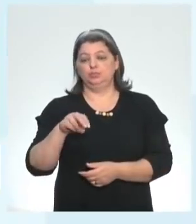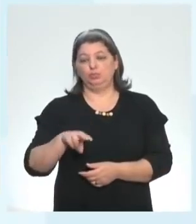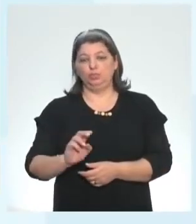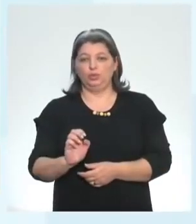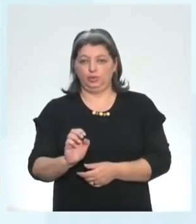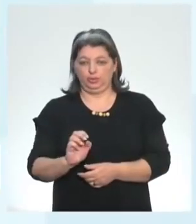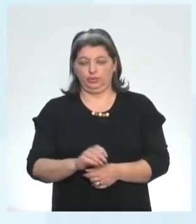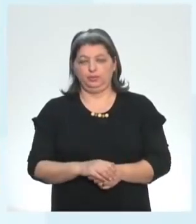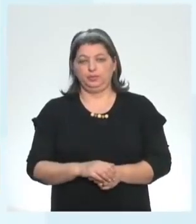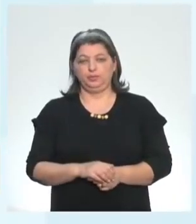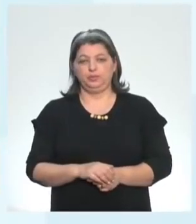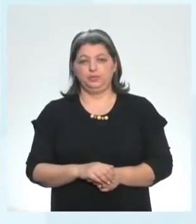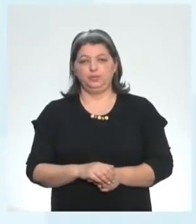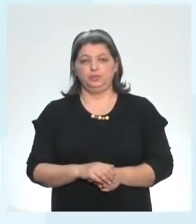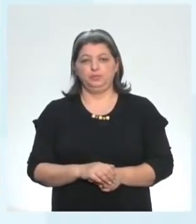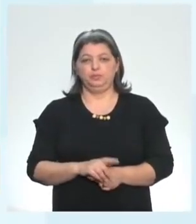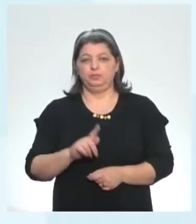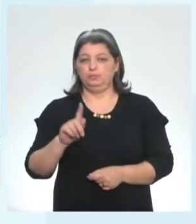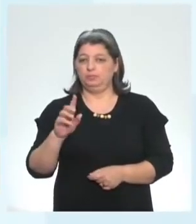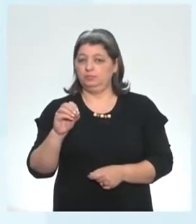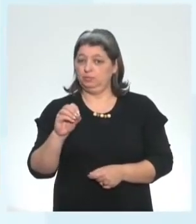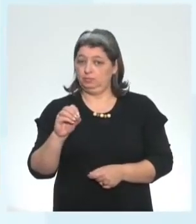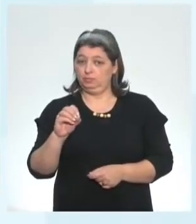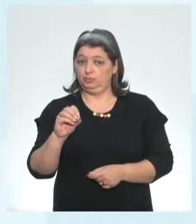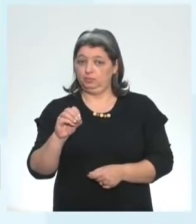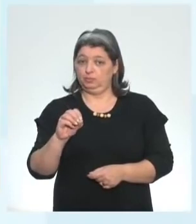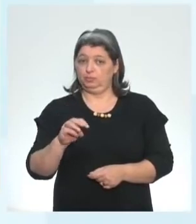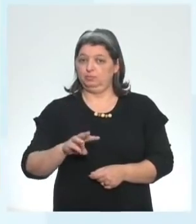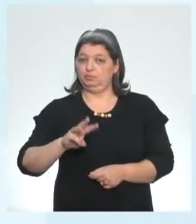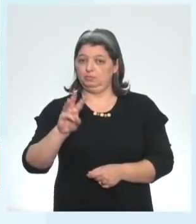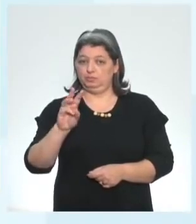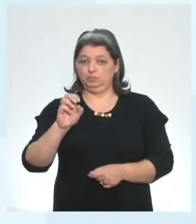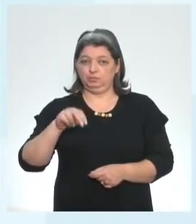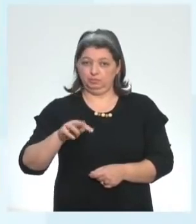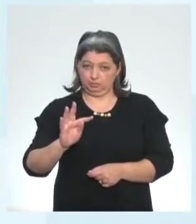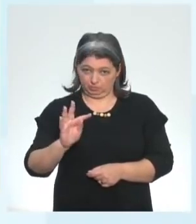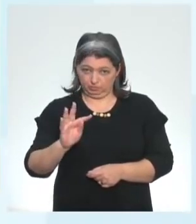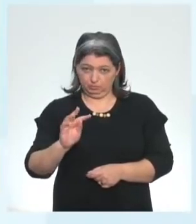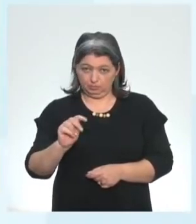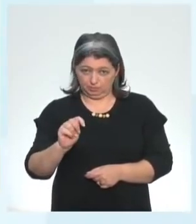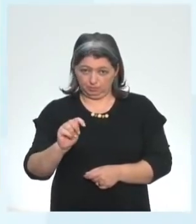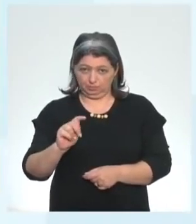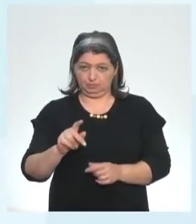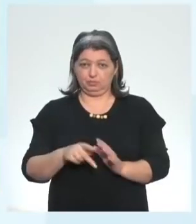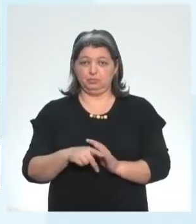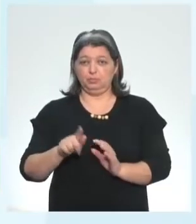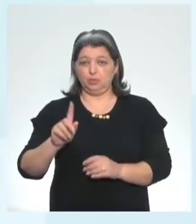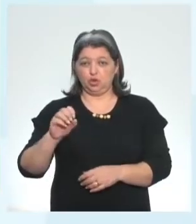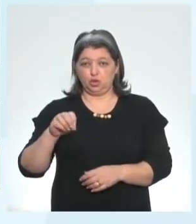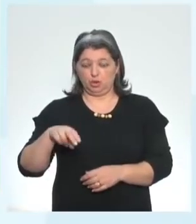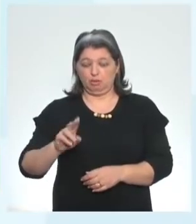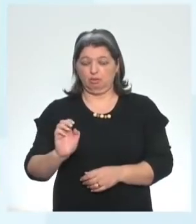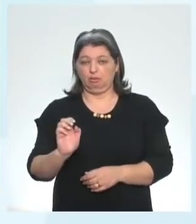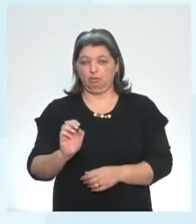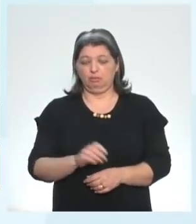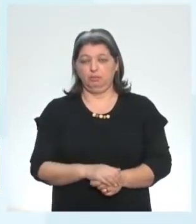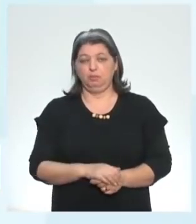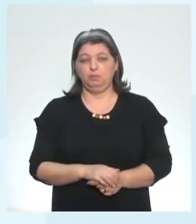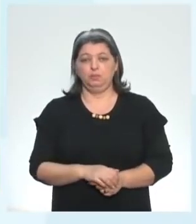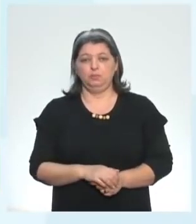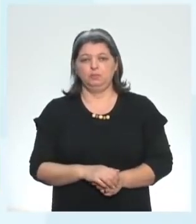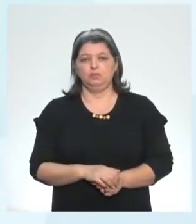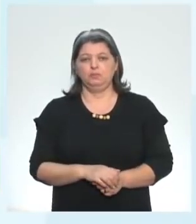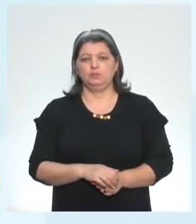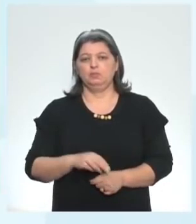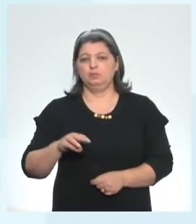o go simple past went past participle gone o